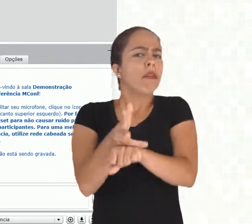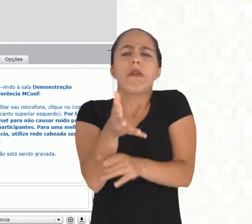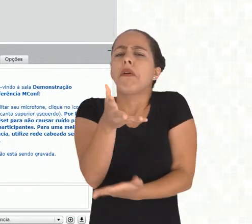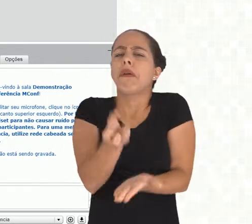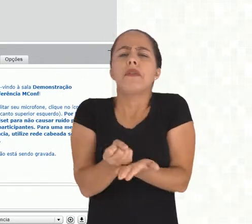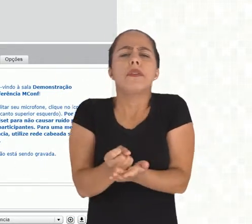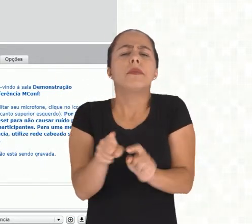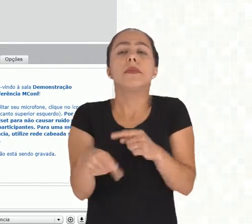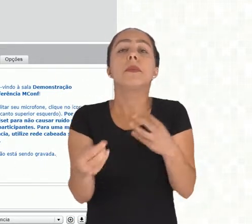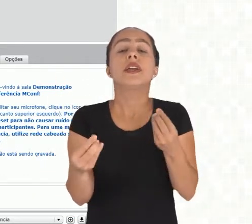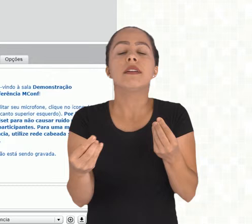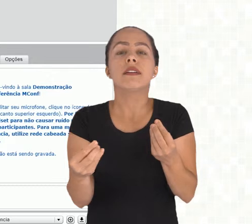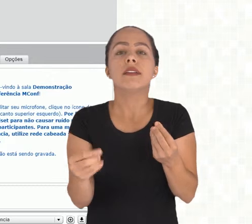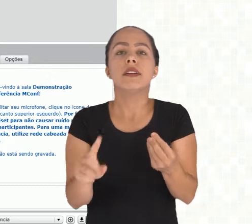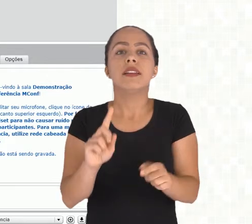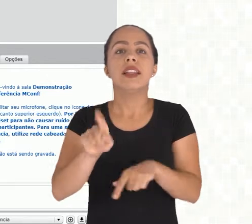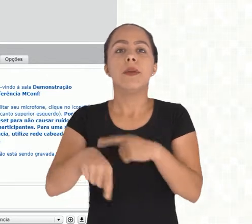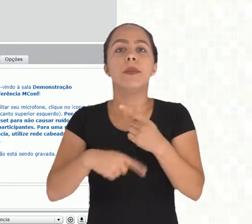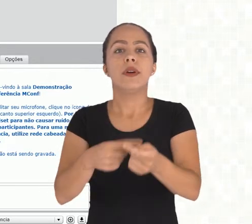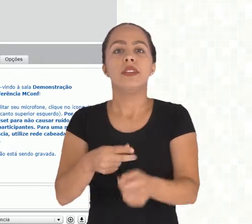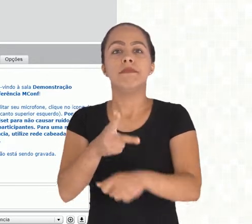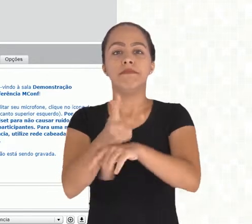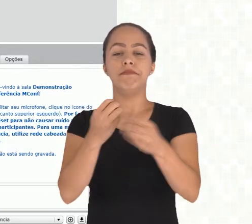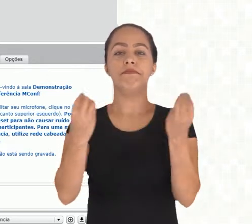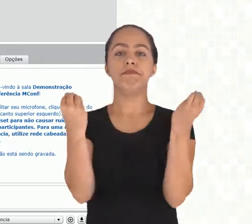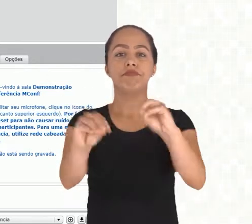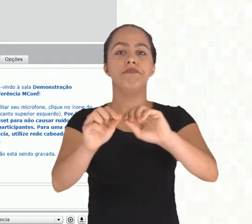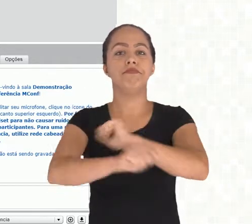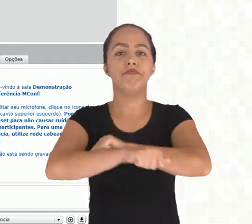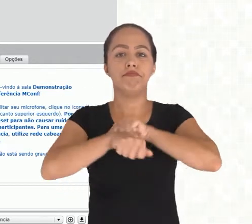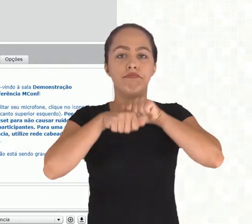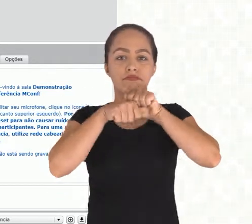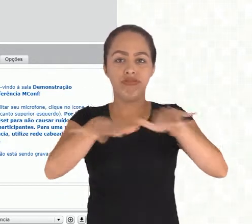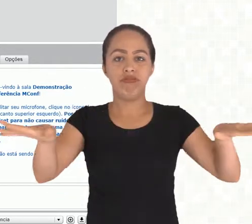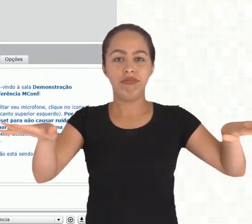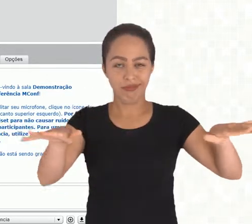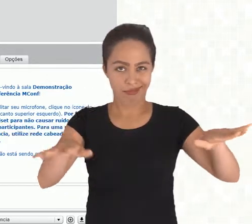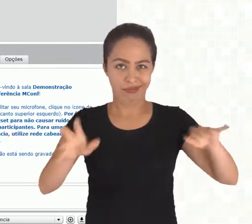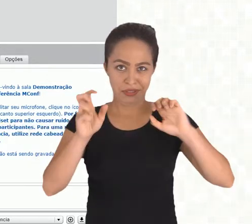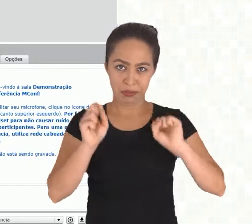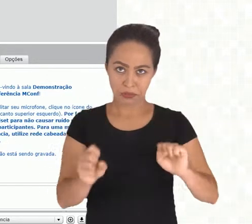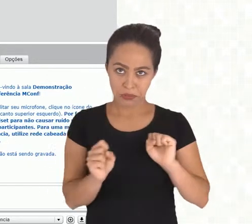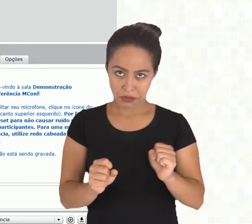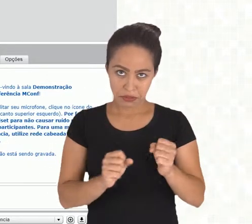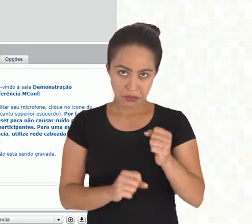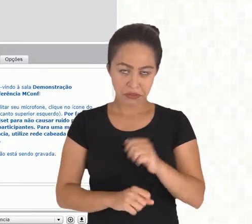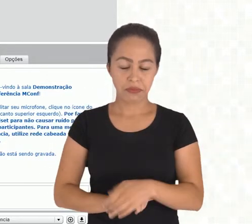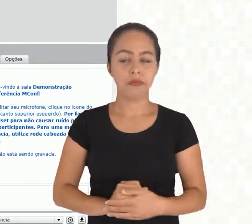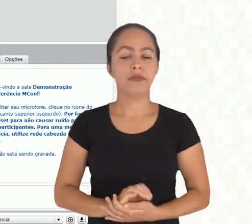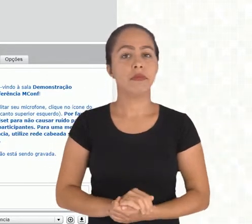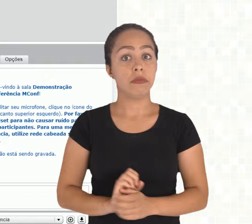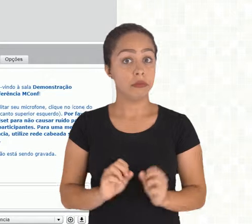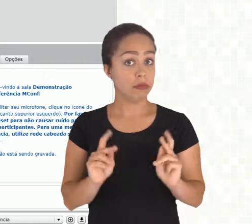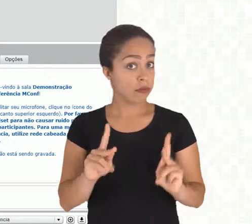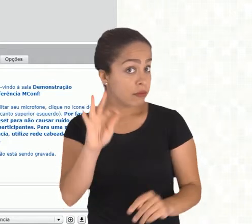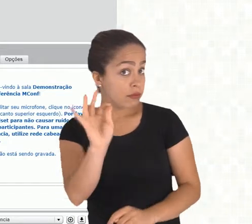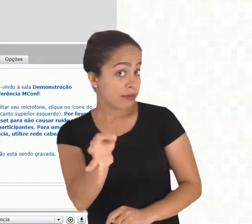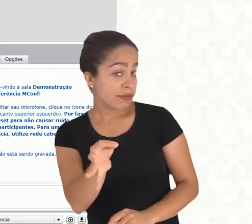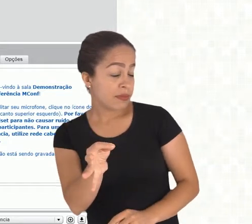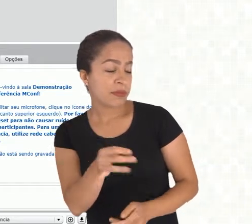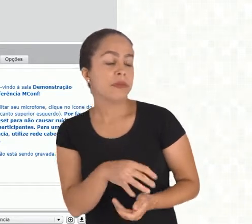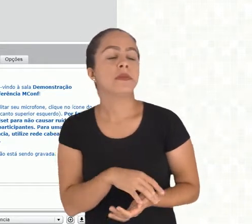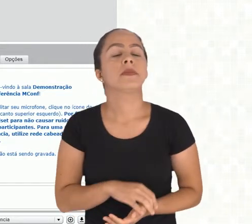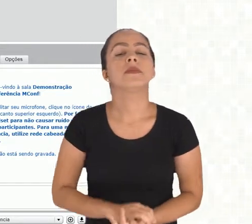que serve gravar? Para depois poder ser disponibilizado, por exemplo, você pode parar a gravação também ou sair da sessão, tá certo?